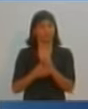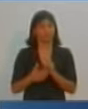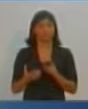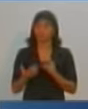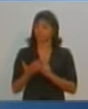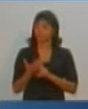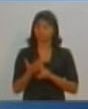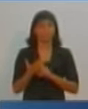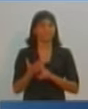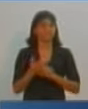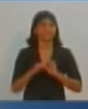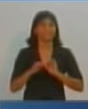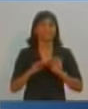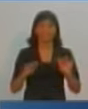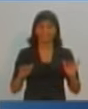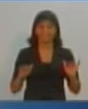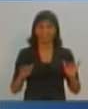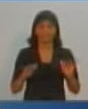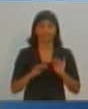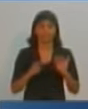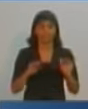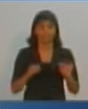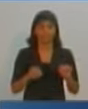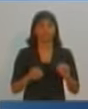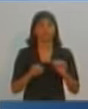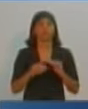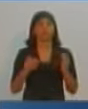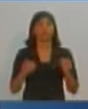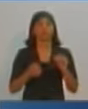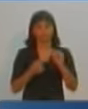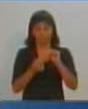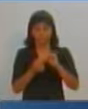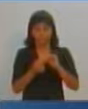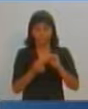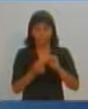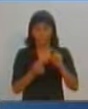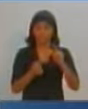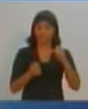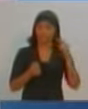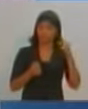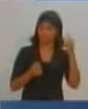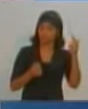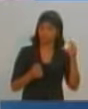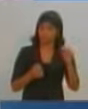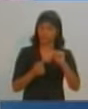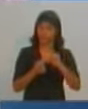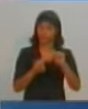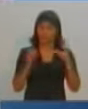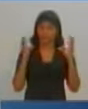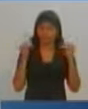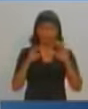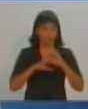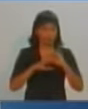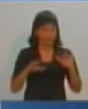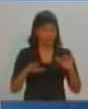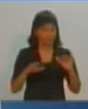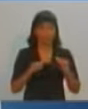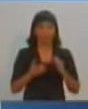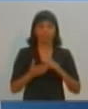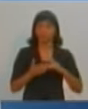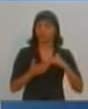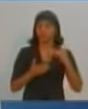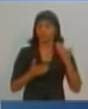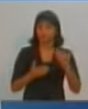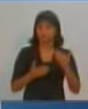até agora. Campanha sem promessa. É isso que a população quer. Quer alguma coisa diferente. Chega daquela balela. Eu vou doar